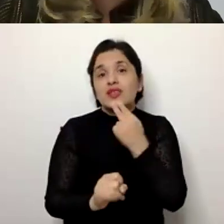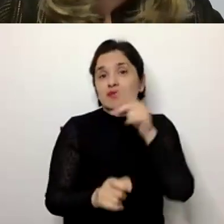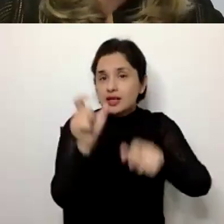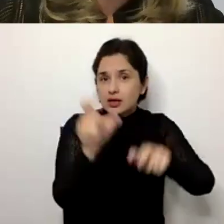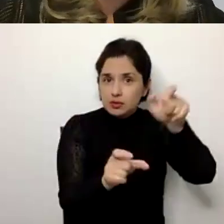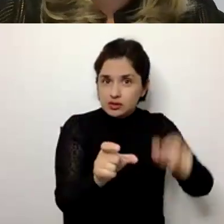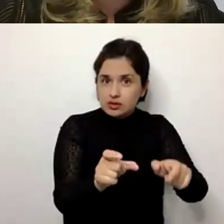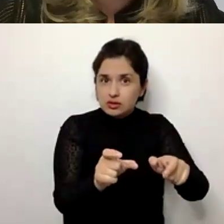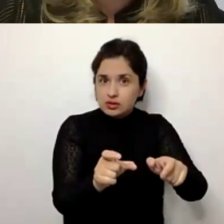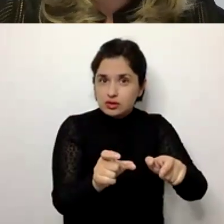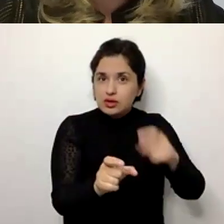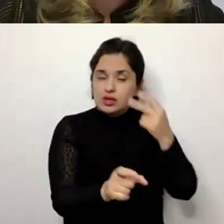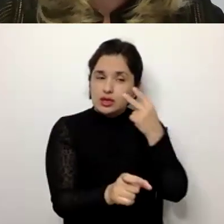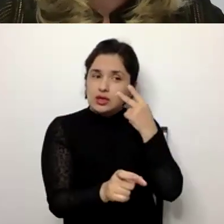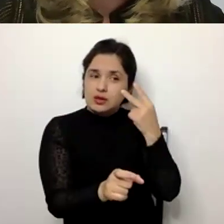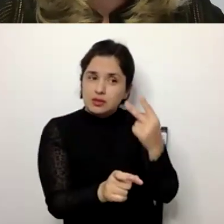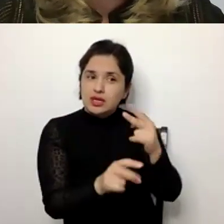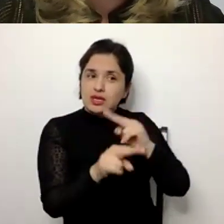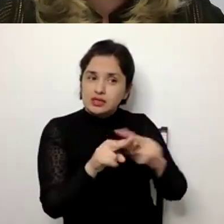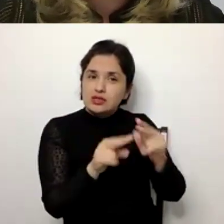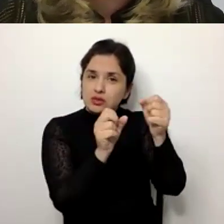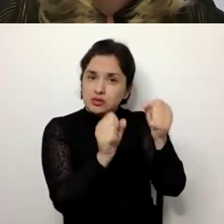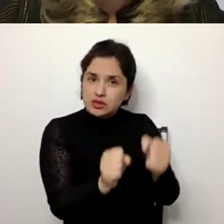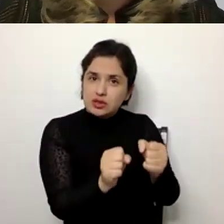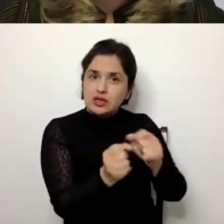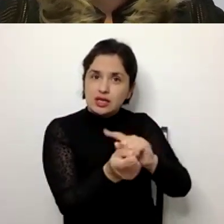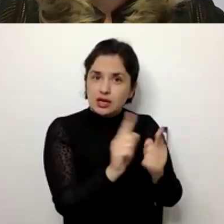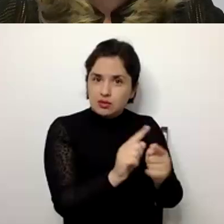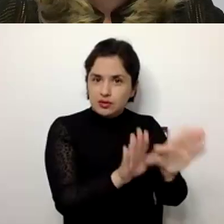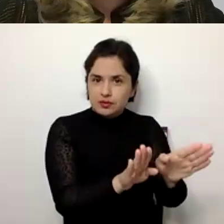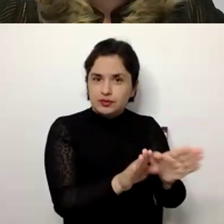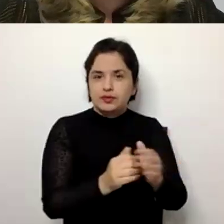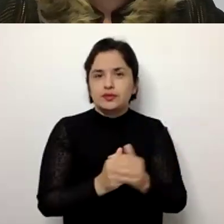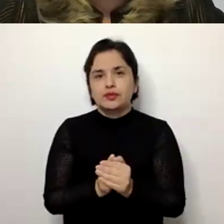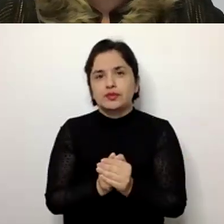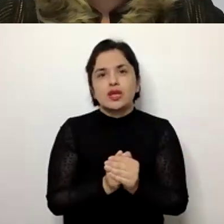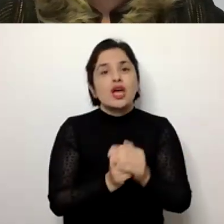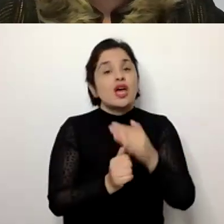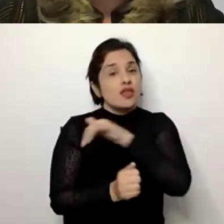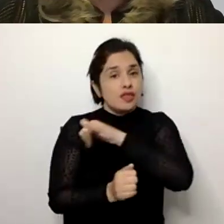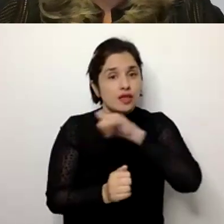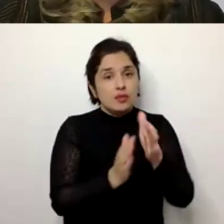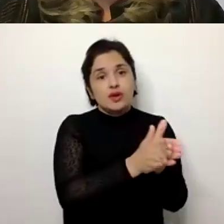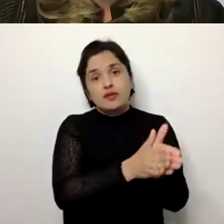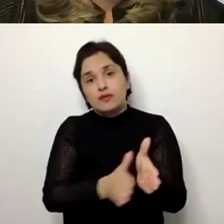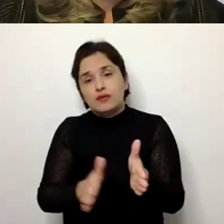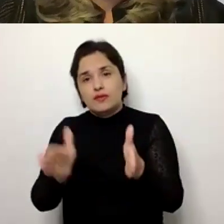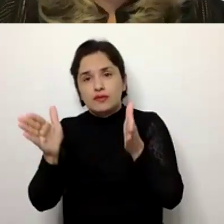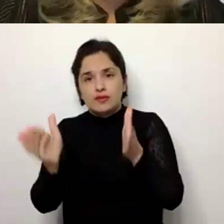que vem trazendo essa possibilidade de alteração. Boris, eu vou fazer três, depois eu paro, tá?